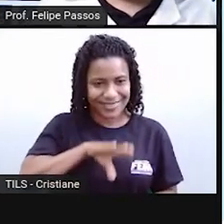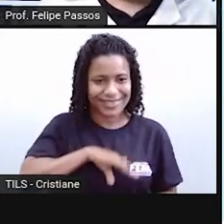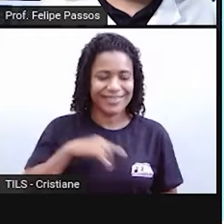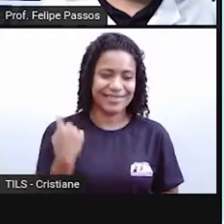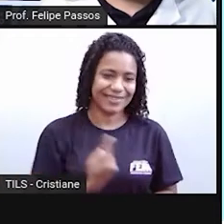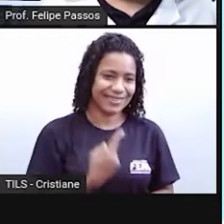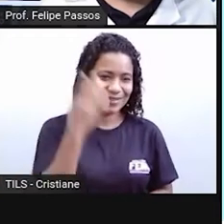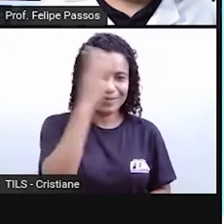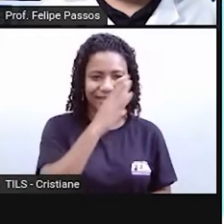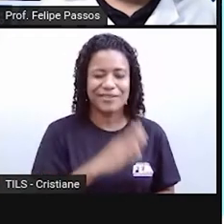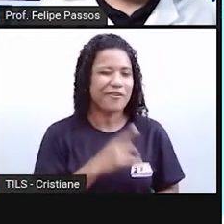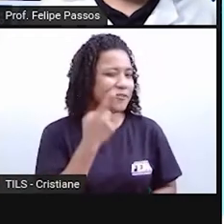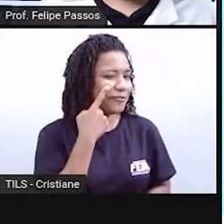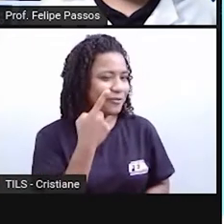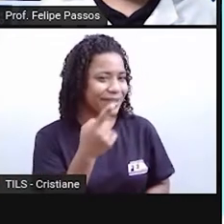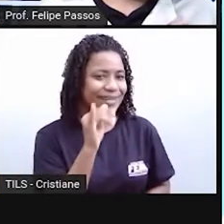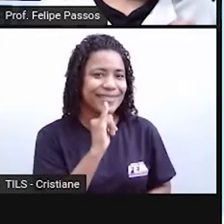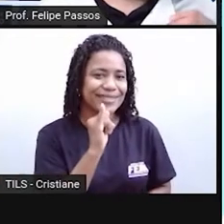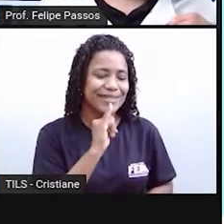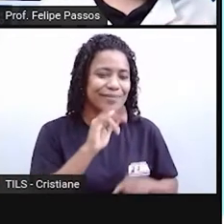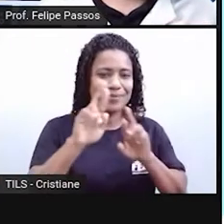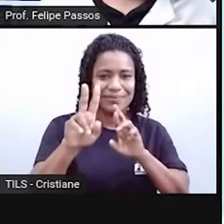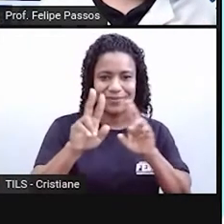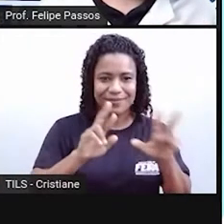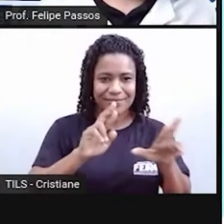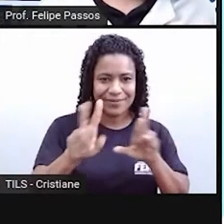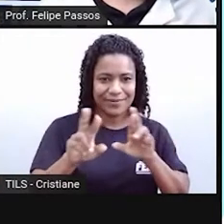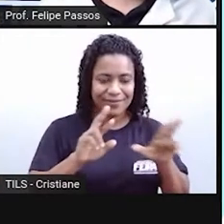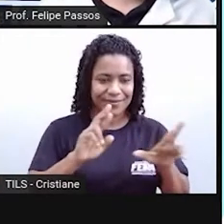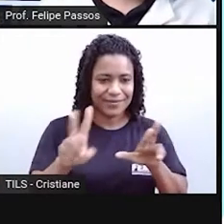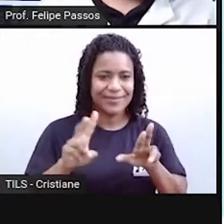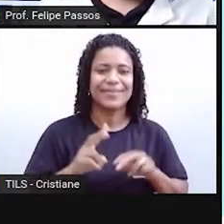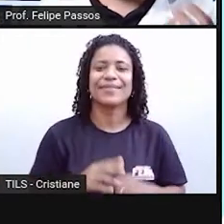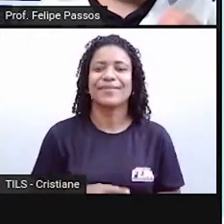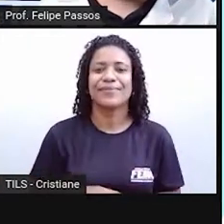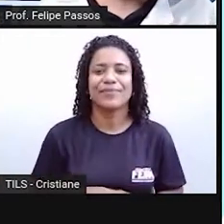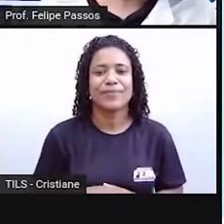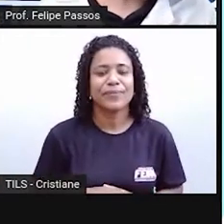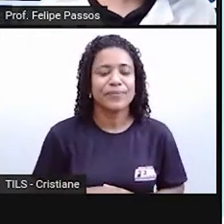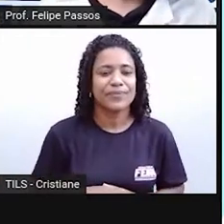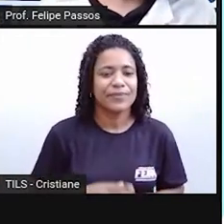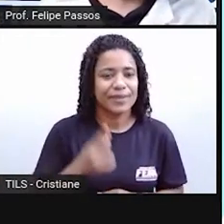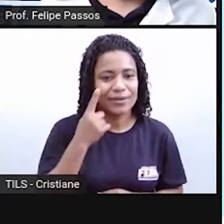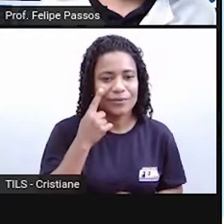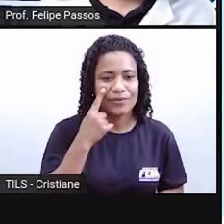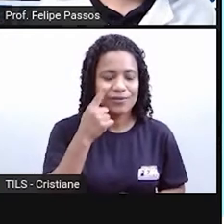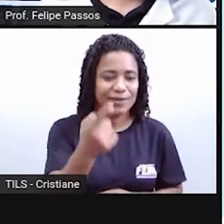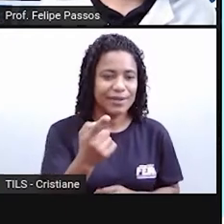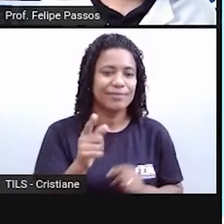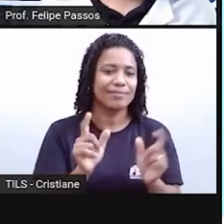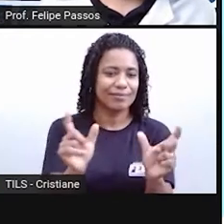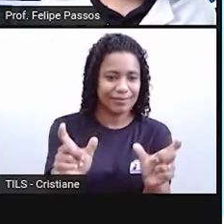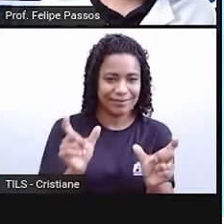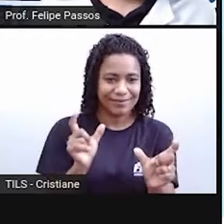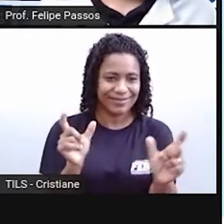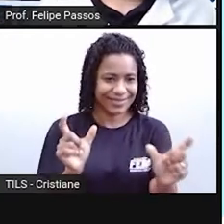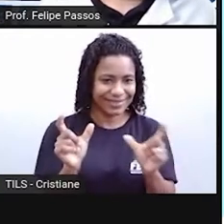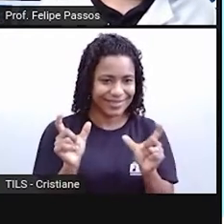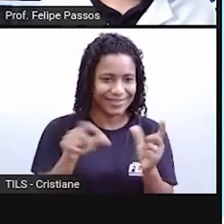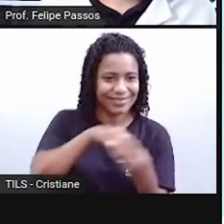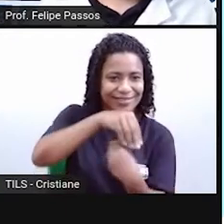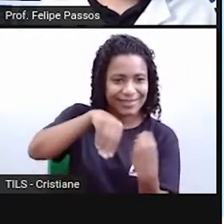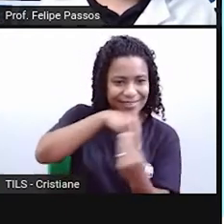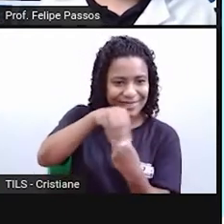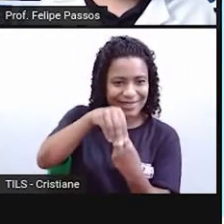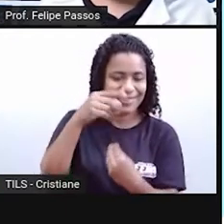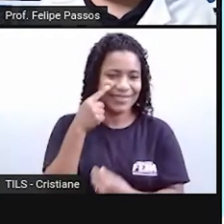bora lá ver alguns exemplos? Separei aqui alguns exemplos de palavras do estrangeirismo para vocês. Então,